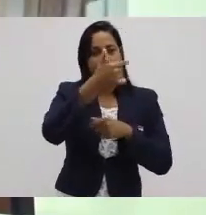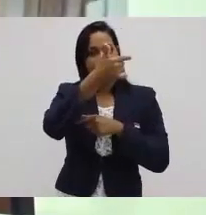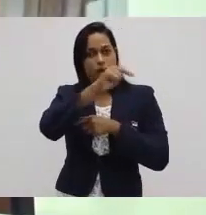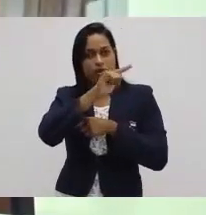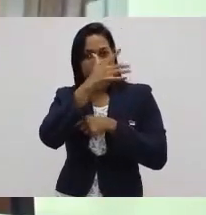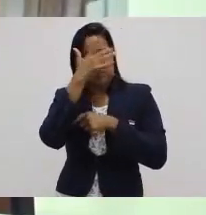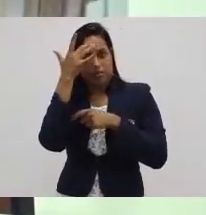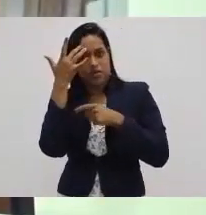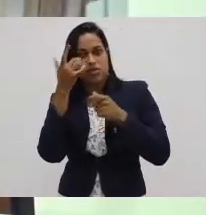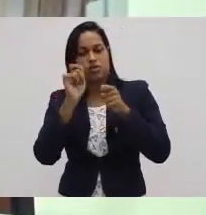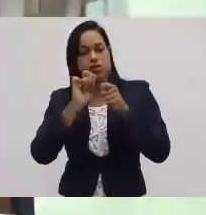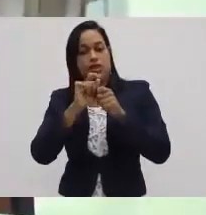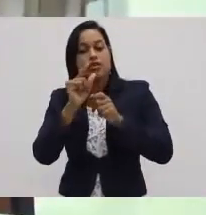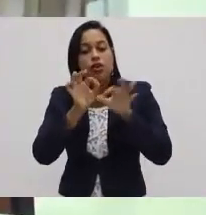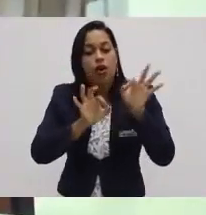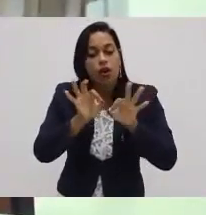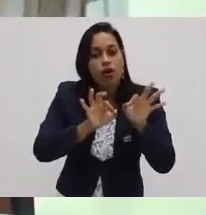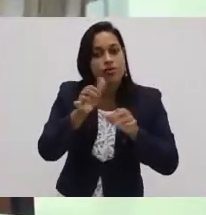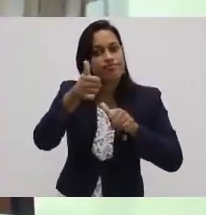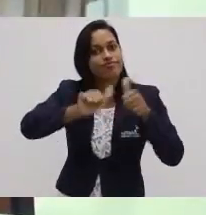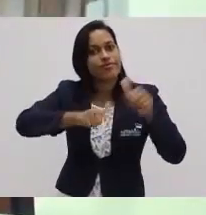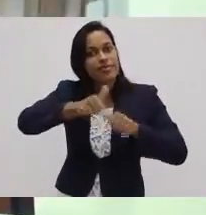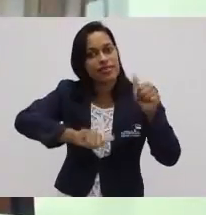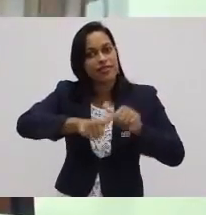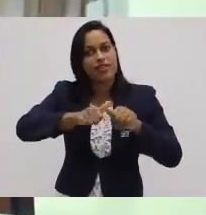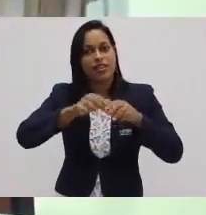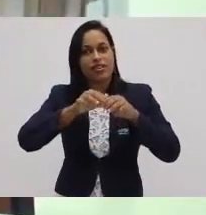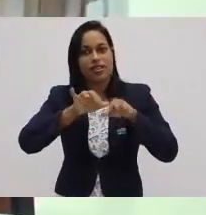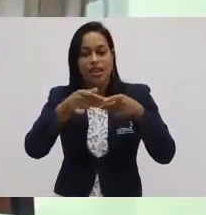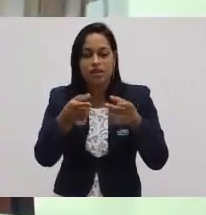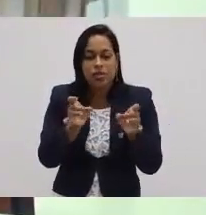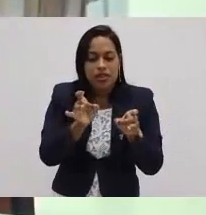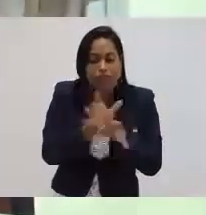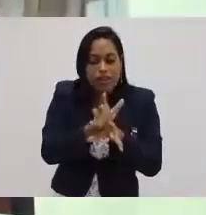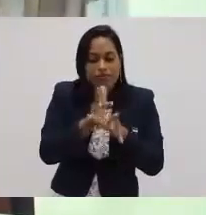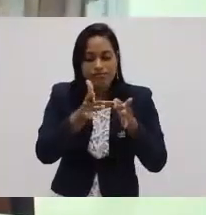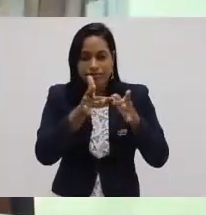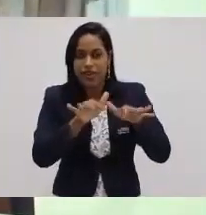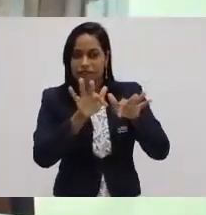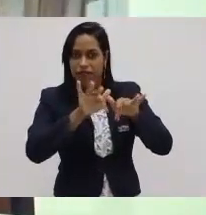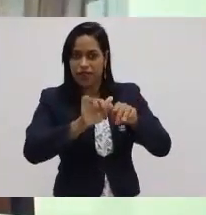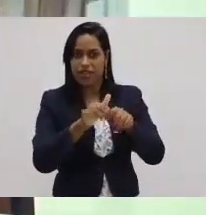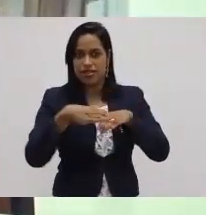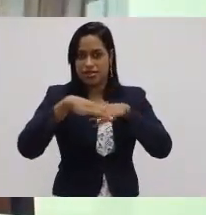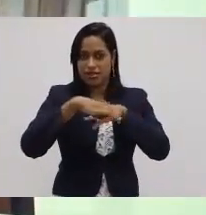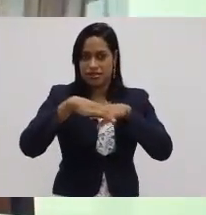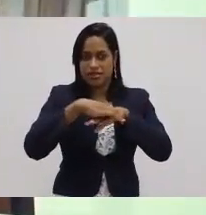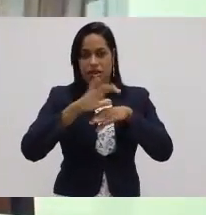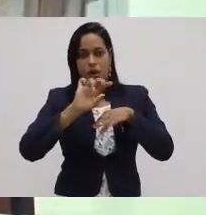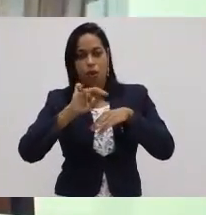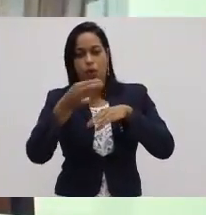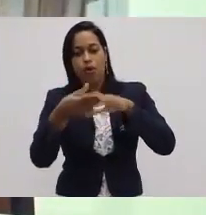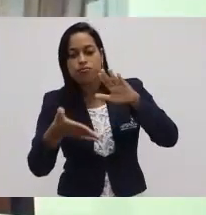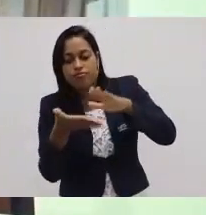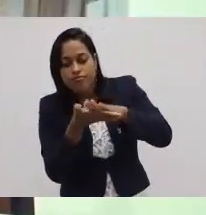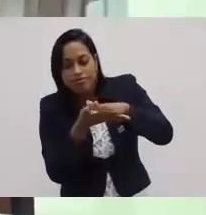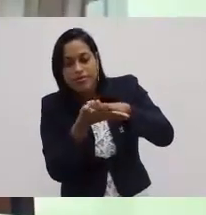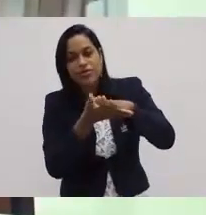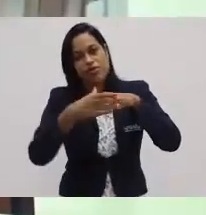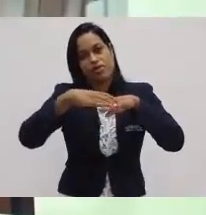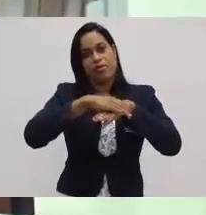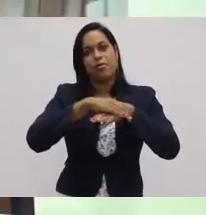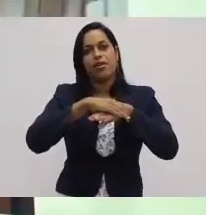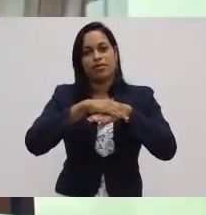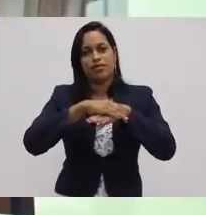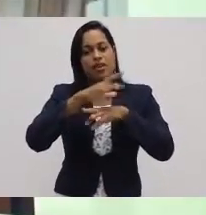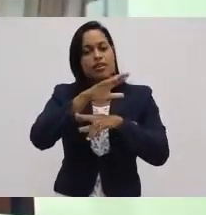pessoa em cortar esse couro. A outra pessoa fazia parte do acabamento. A outra preparava a sola. Isso, pessoal,